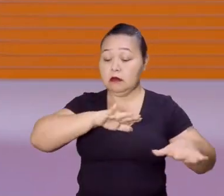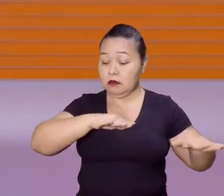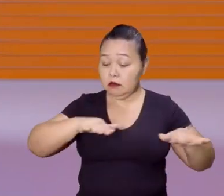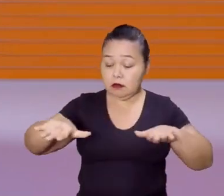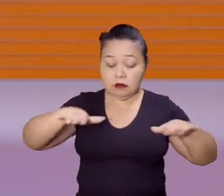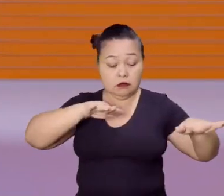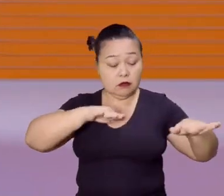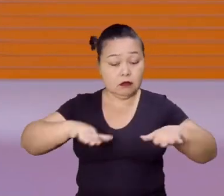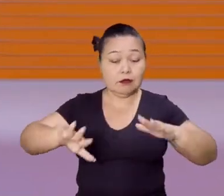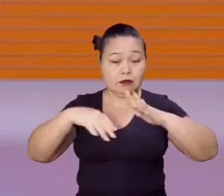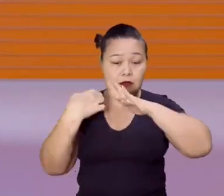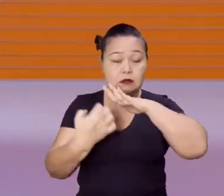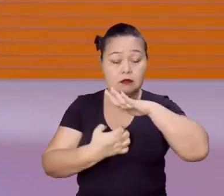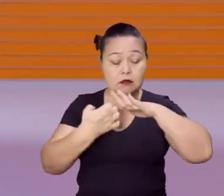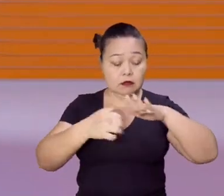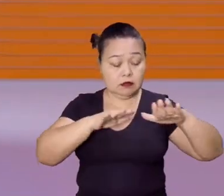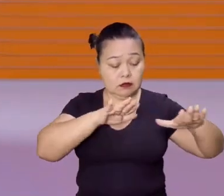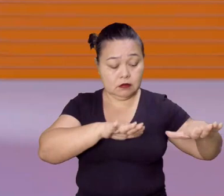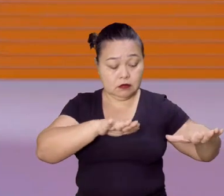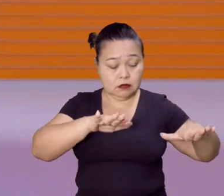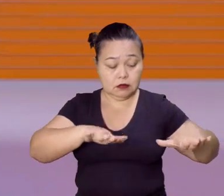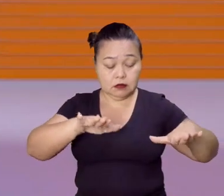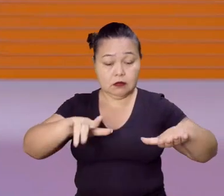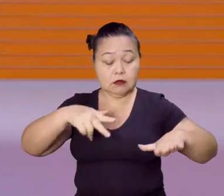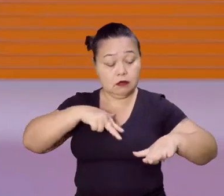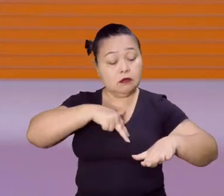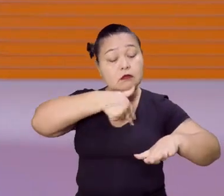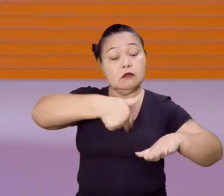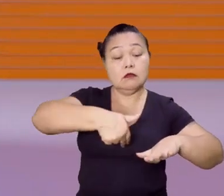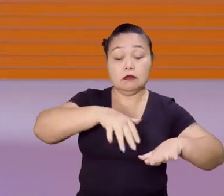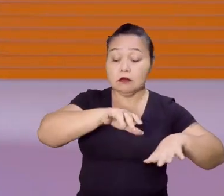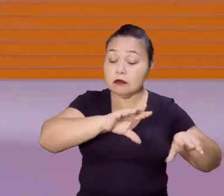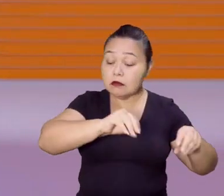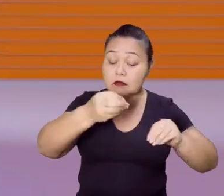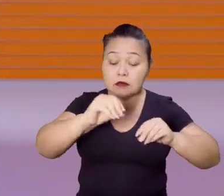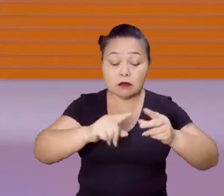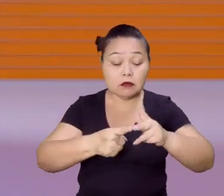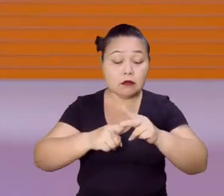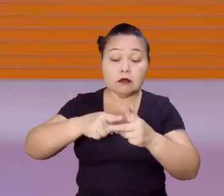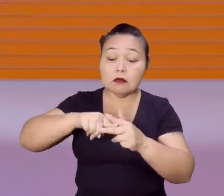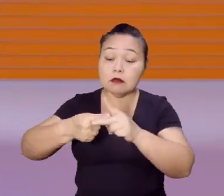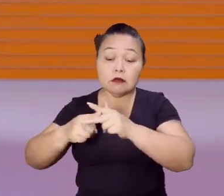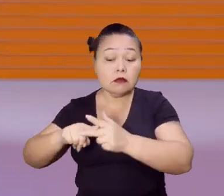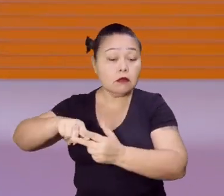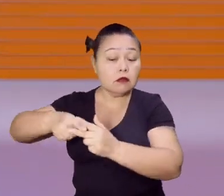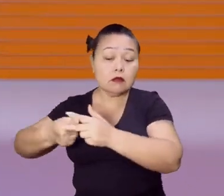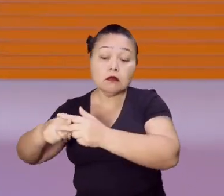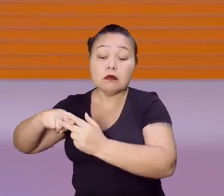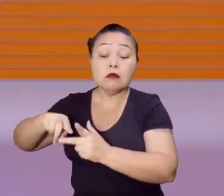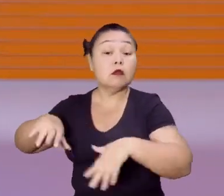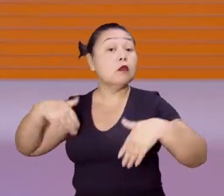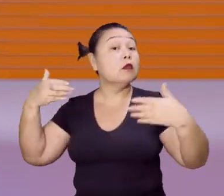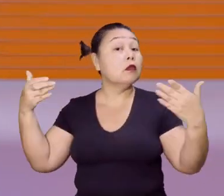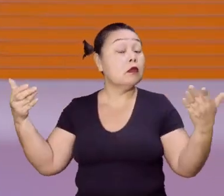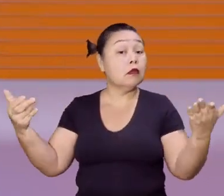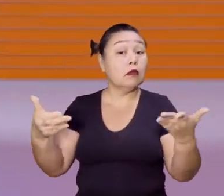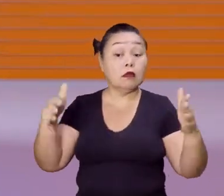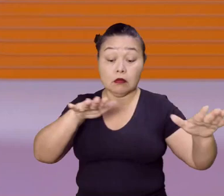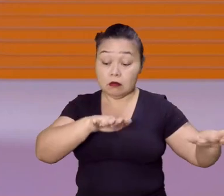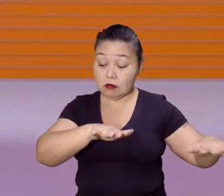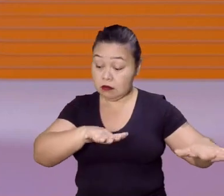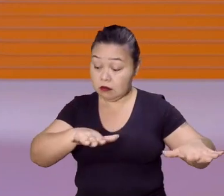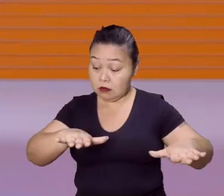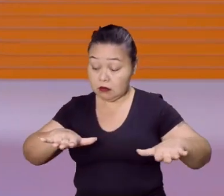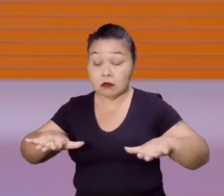na fábrica e as pessoas trabalhavam manualmente naquela esteira. Hoje, essa esteira,